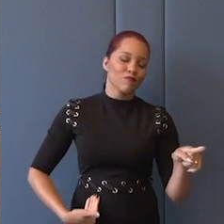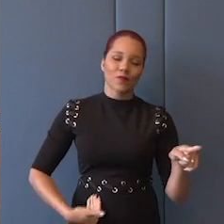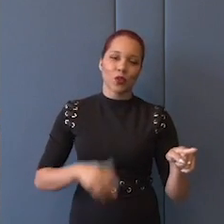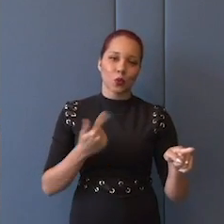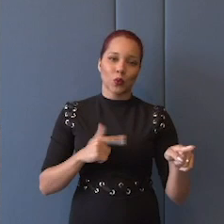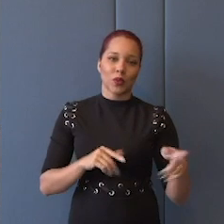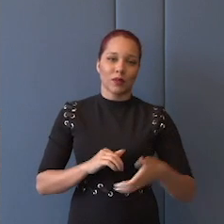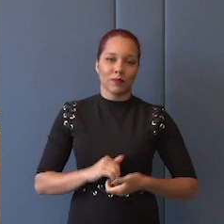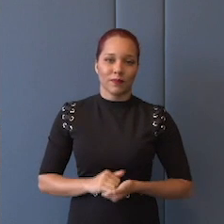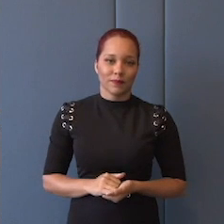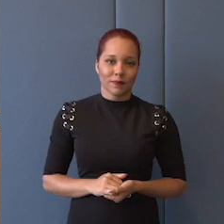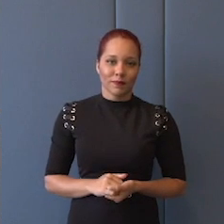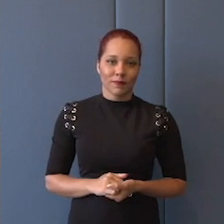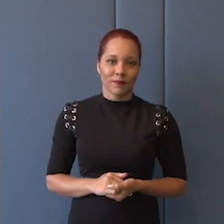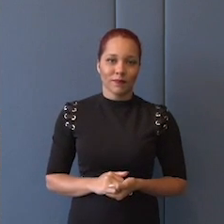existe.